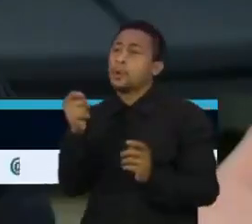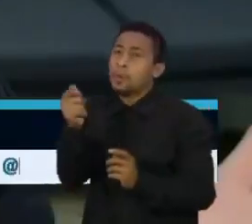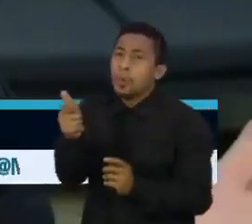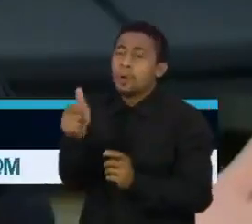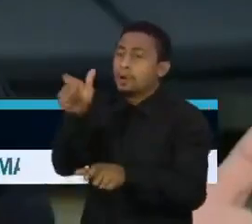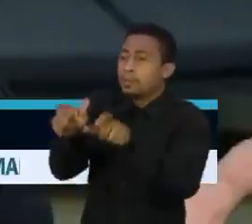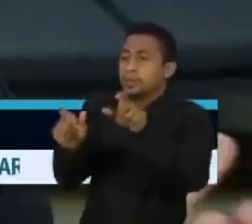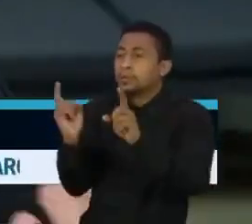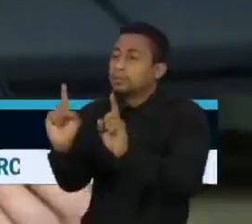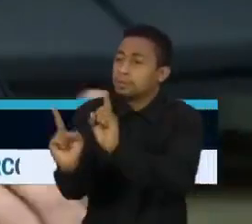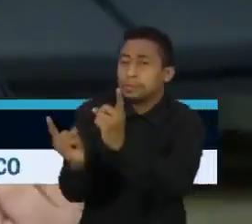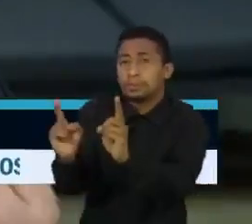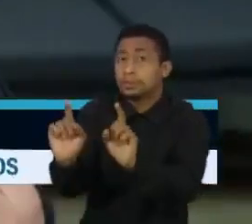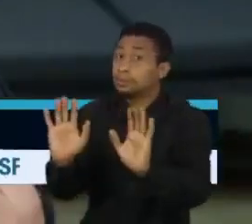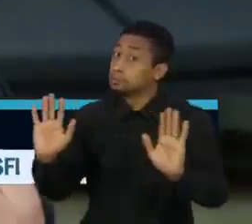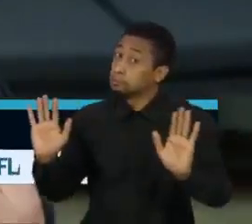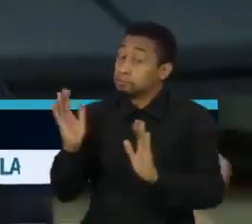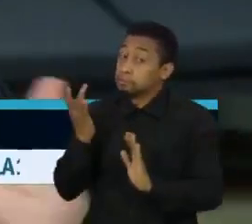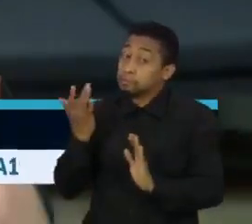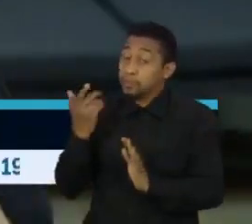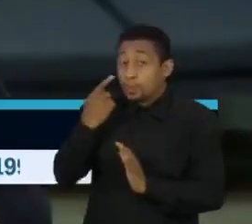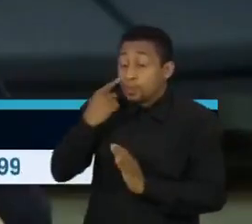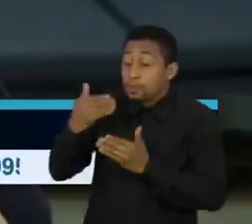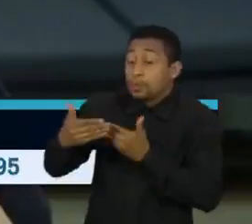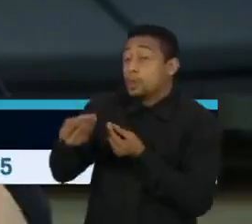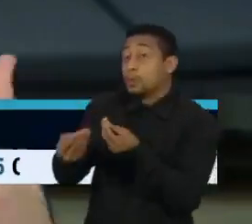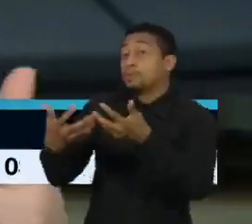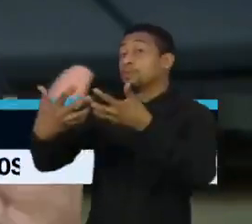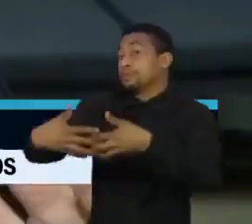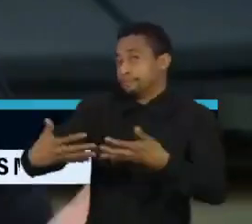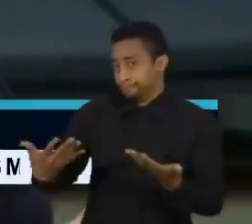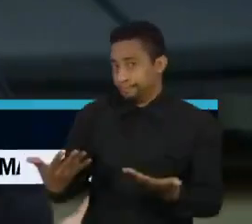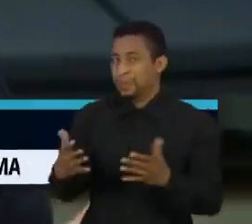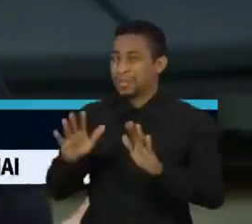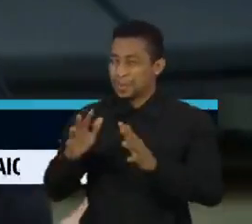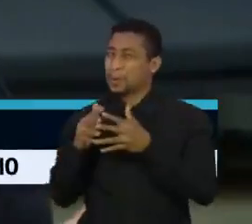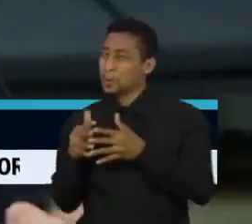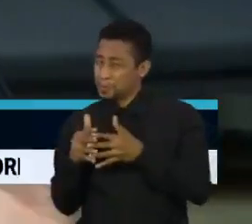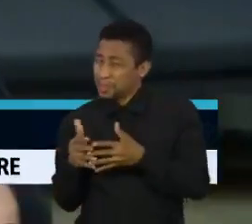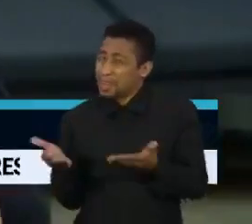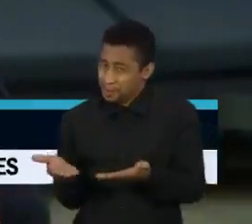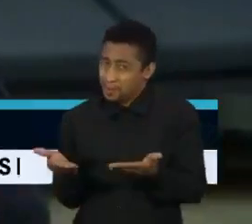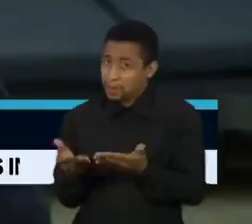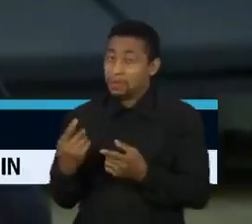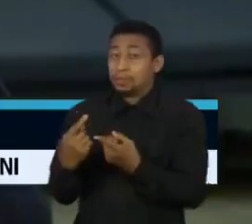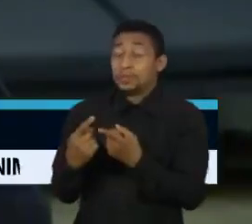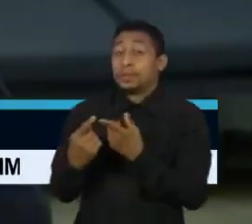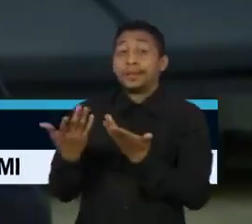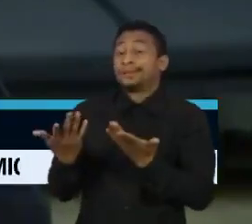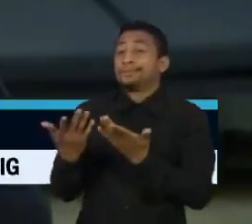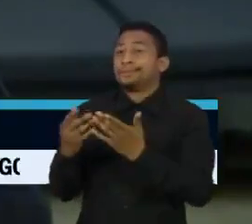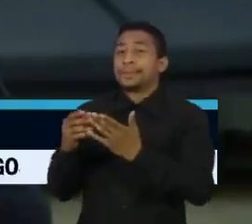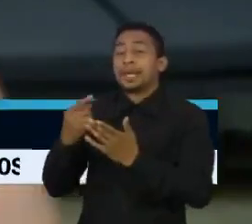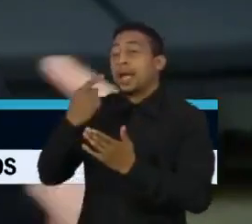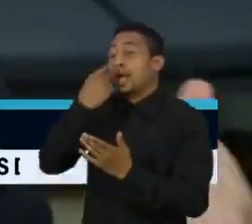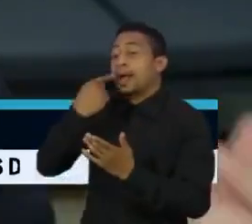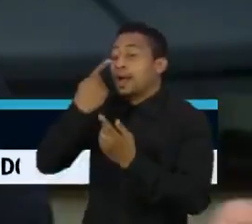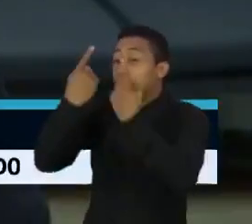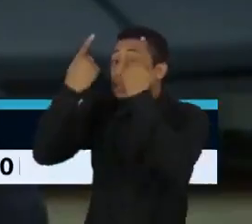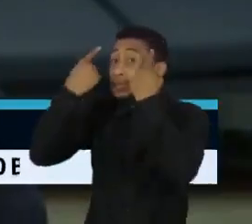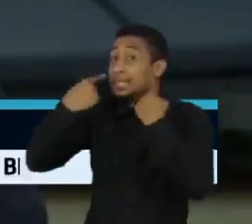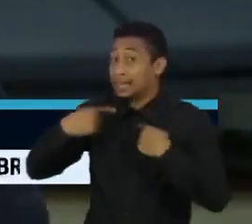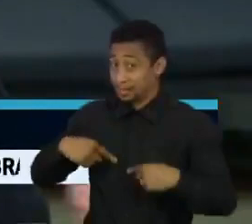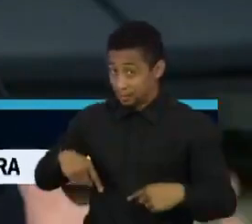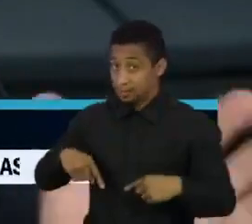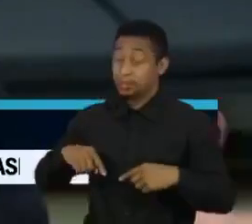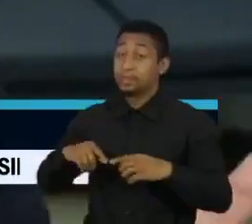comércio, na vida real, vai funcionar. O que eu acho complicado agora é porque esse tipo de teste está sendo feito quando a gente ainda tem predominância da variante